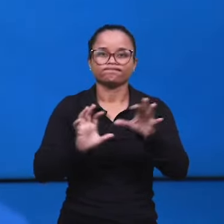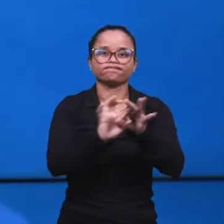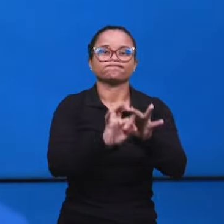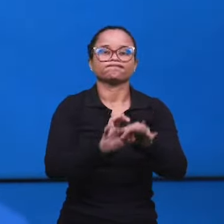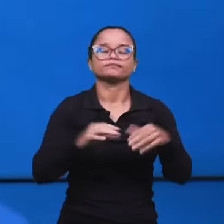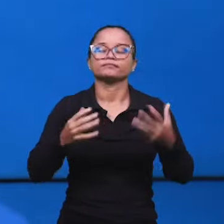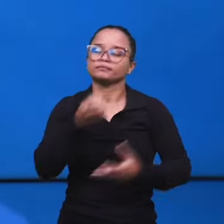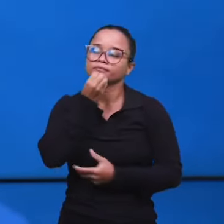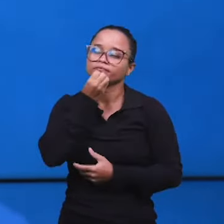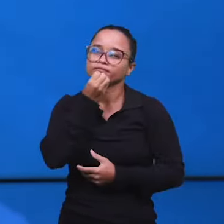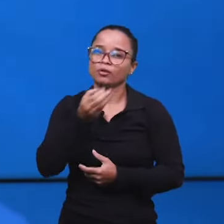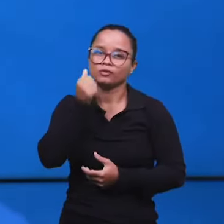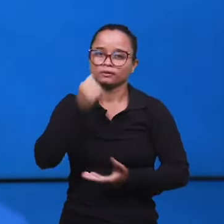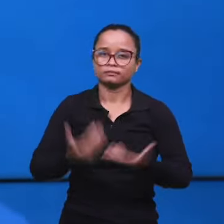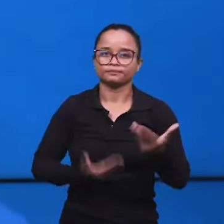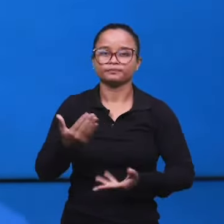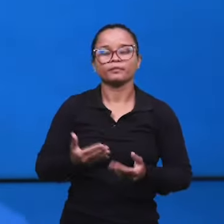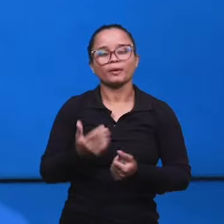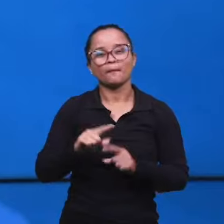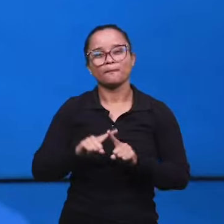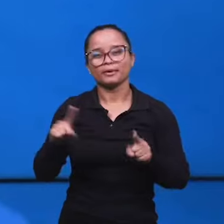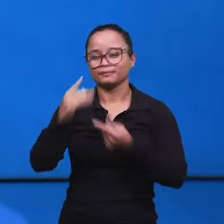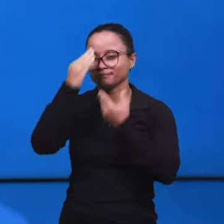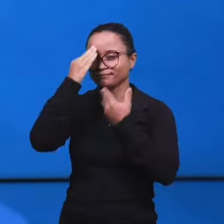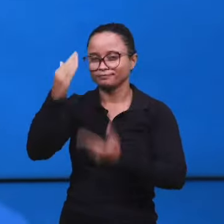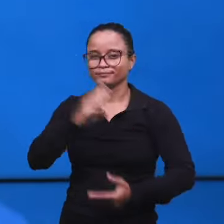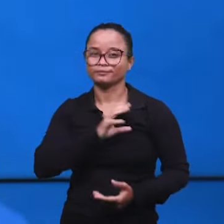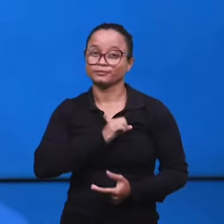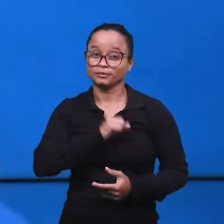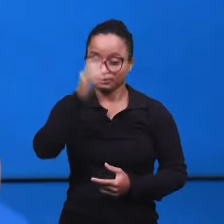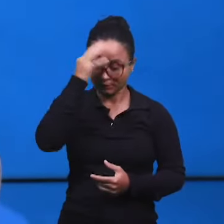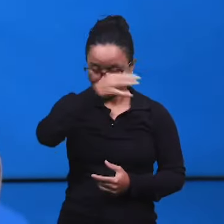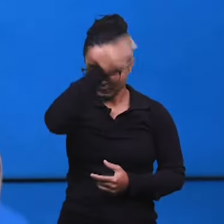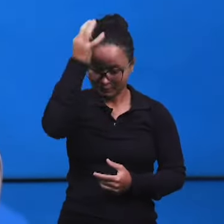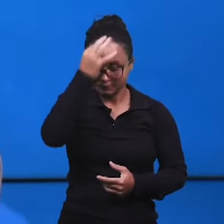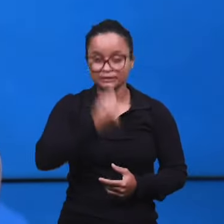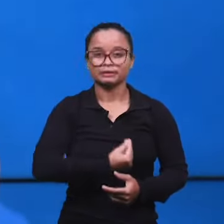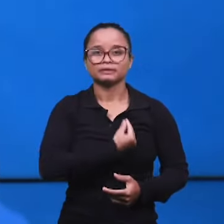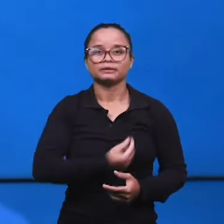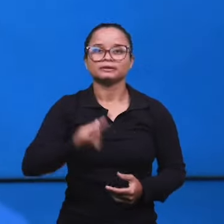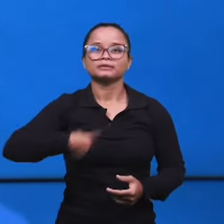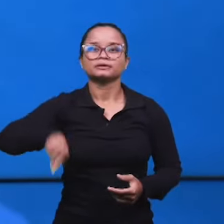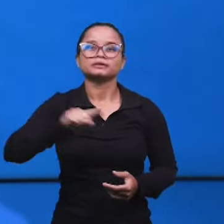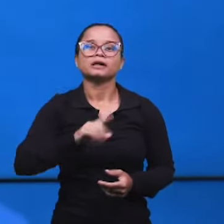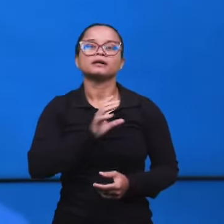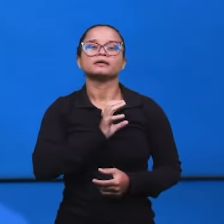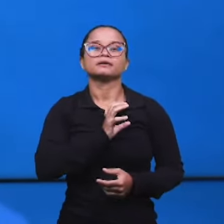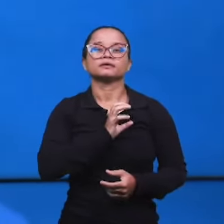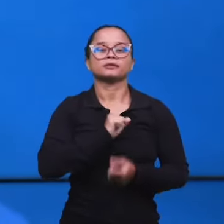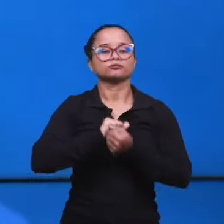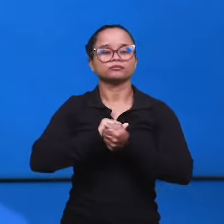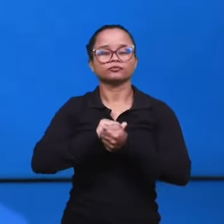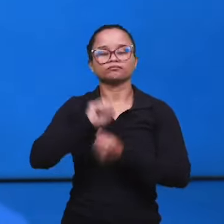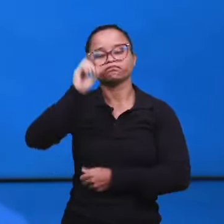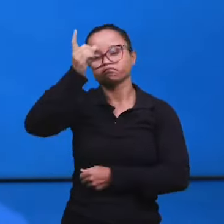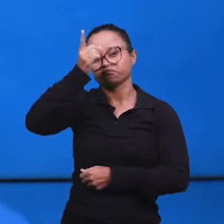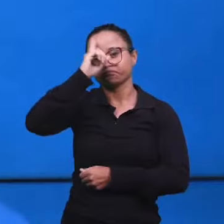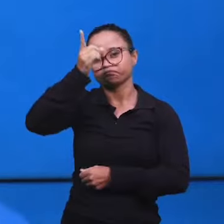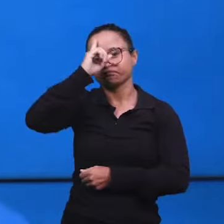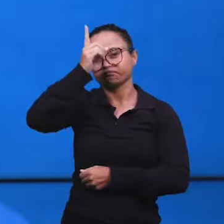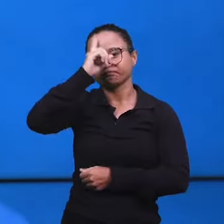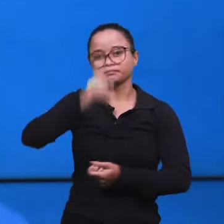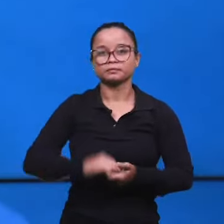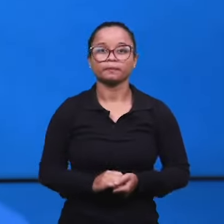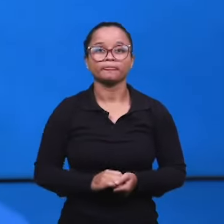colocado na irmã, mas graças a Deus que o amor do Espírito Santo, que permanece em nós, né? Esse amor é estar conosco todos